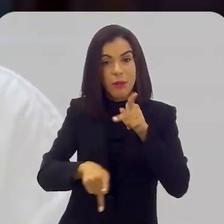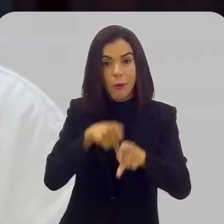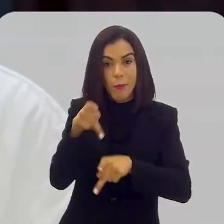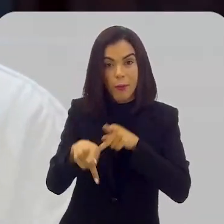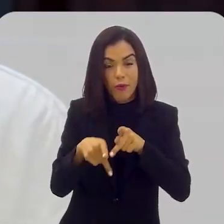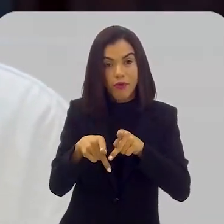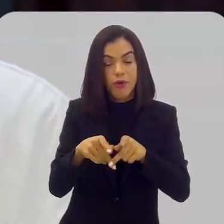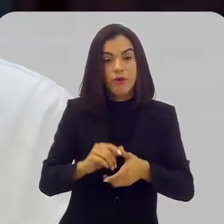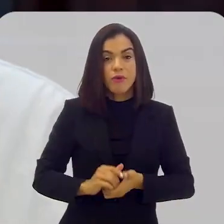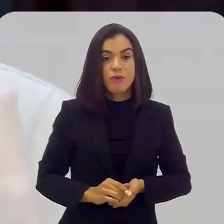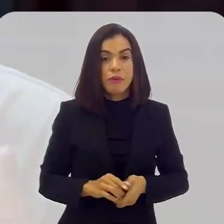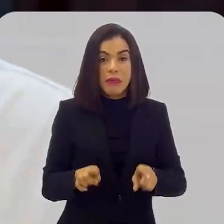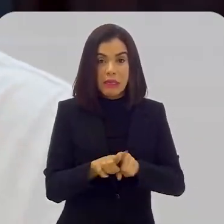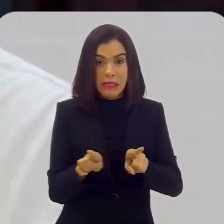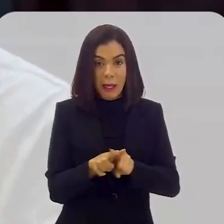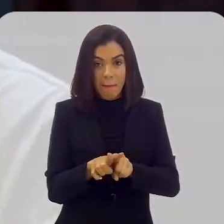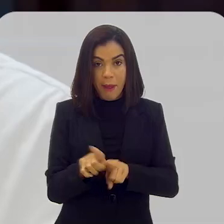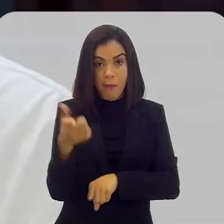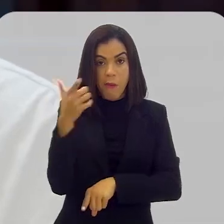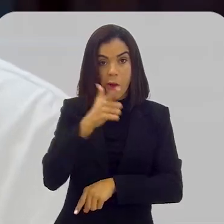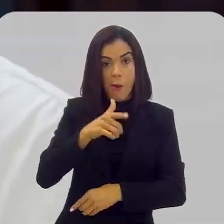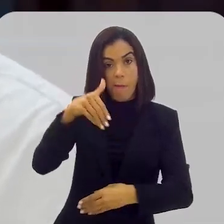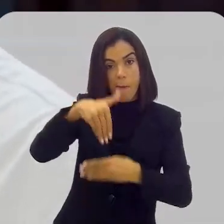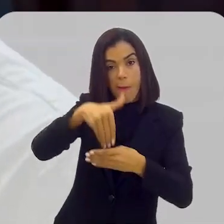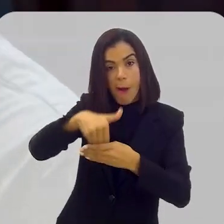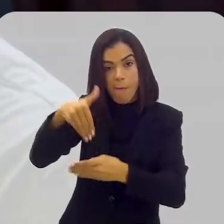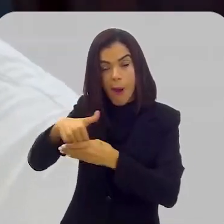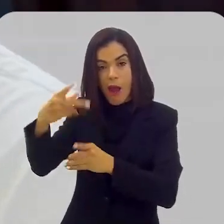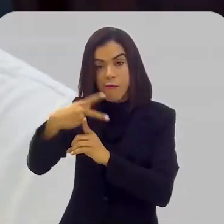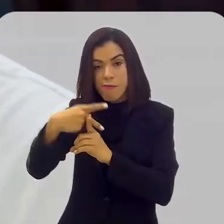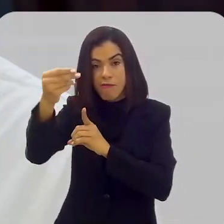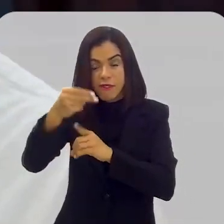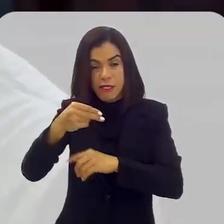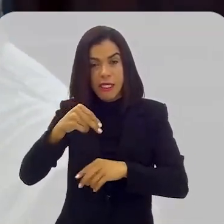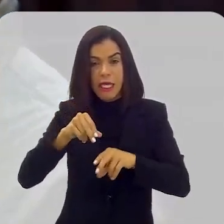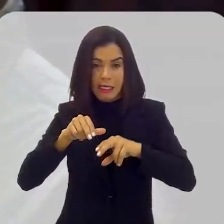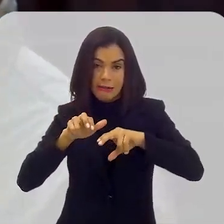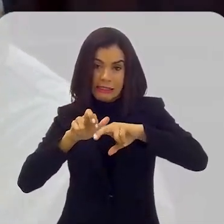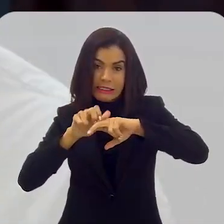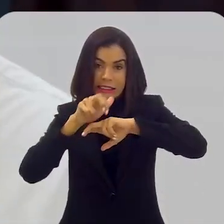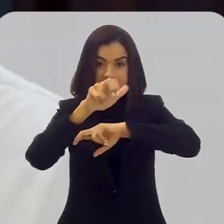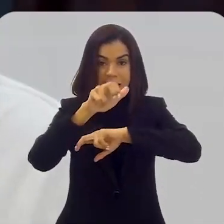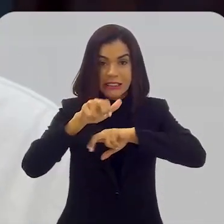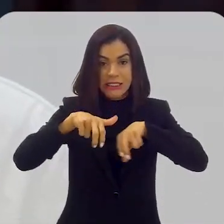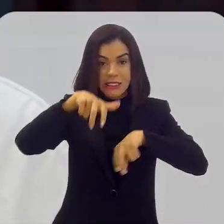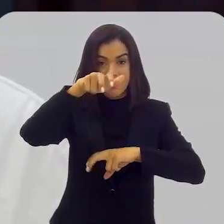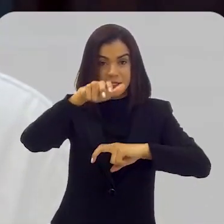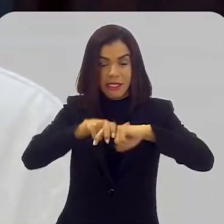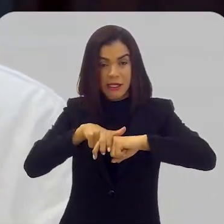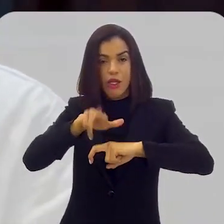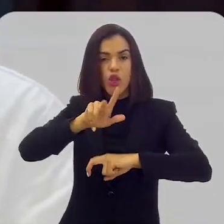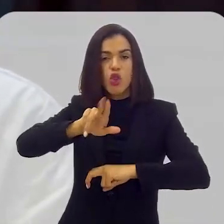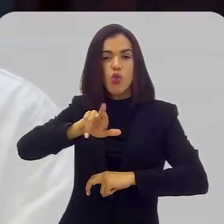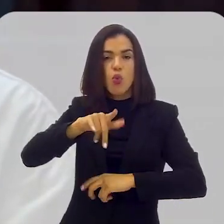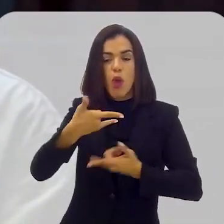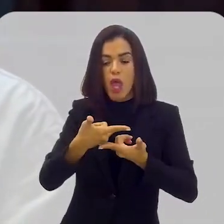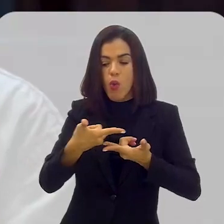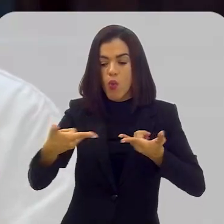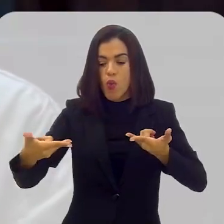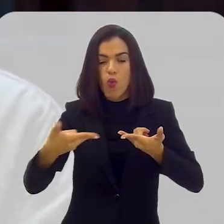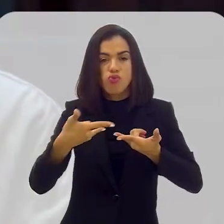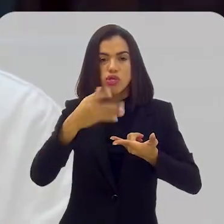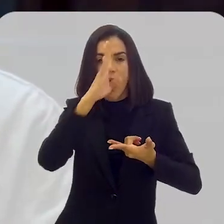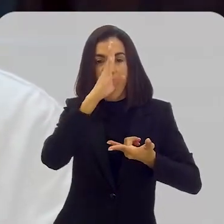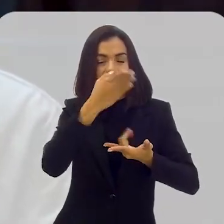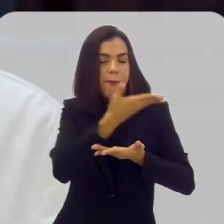participativa. E que o mandato que recebemos para sentar nessas cadeiras, para subir naquelas tribunas, não é um cheque